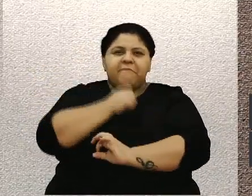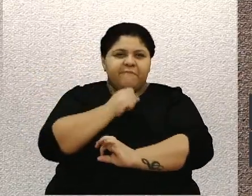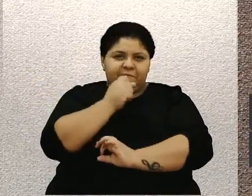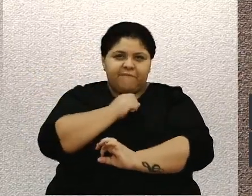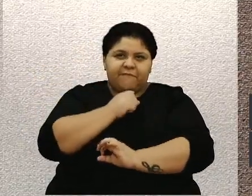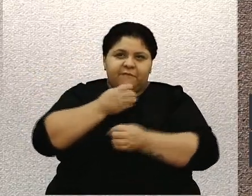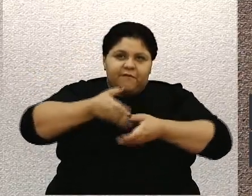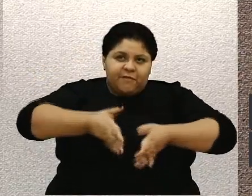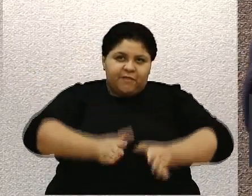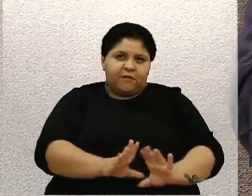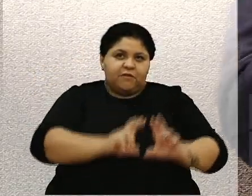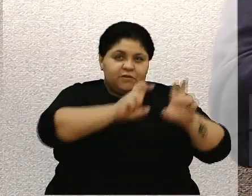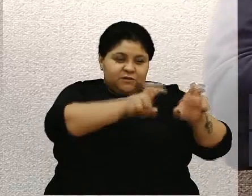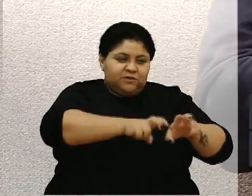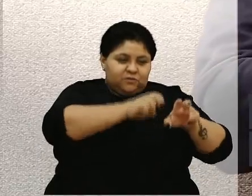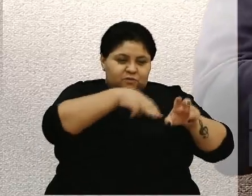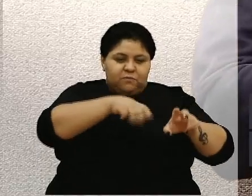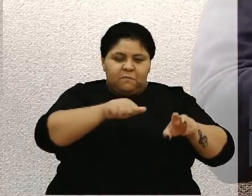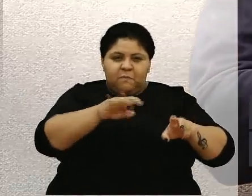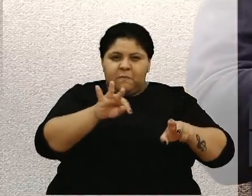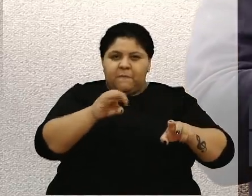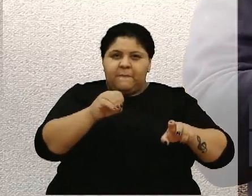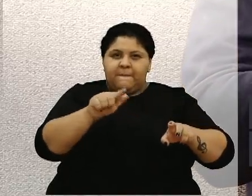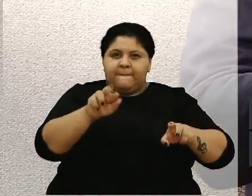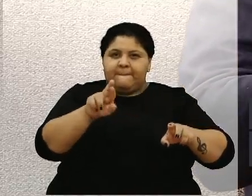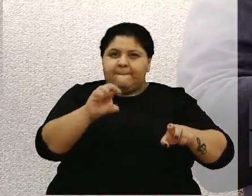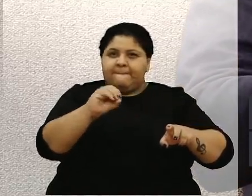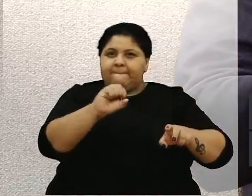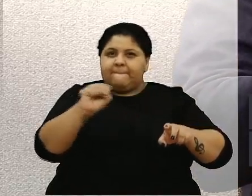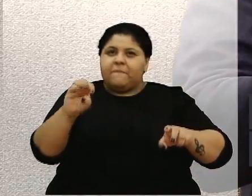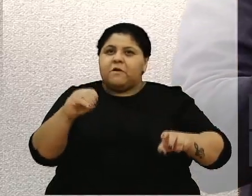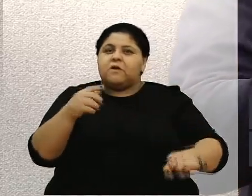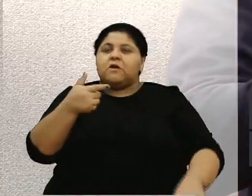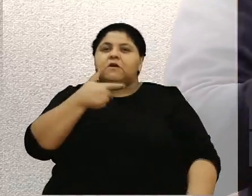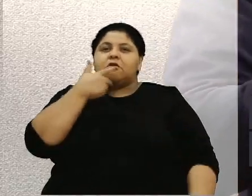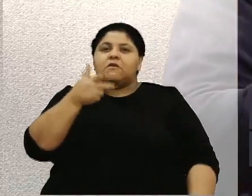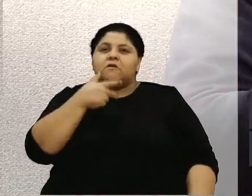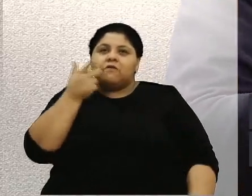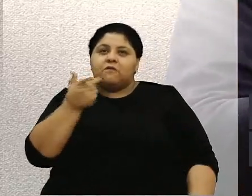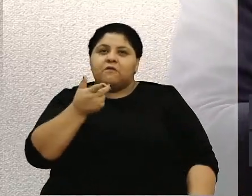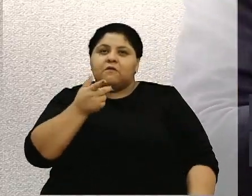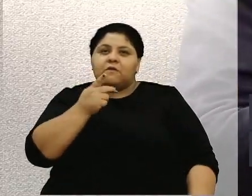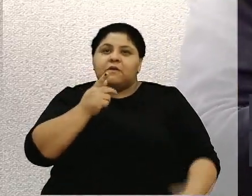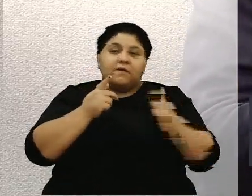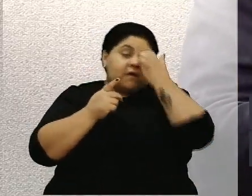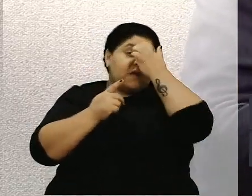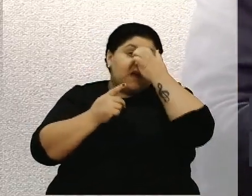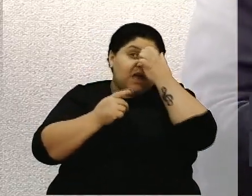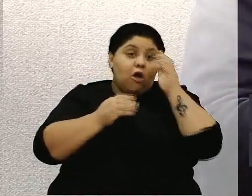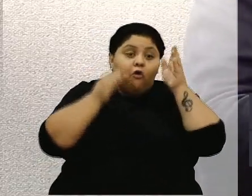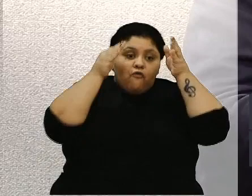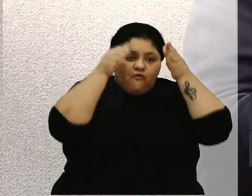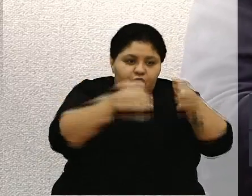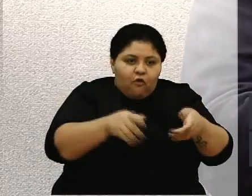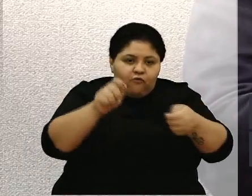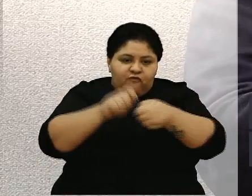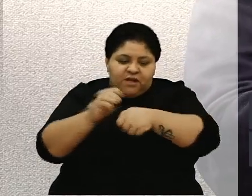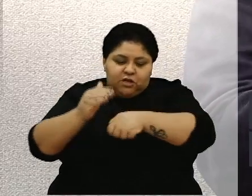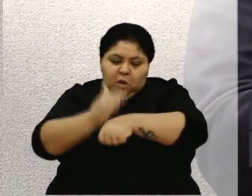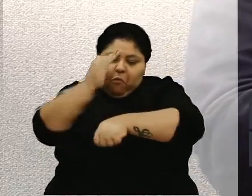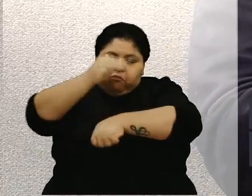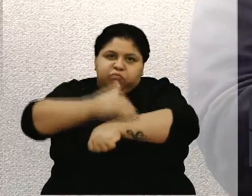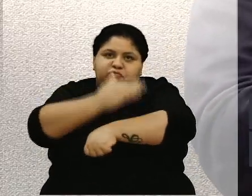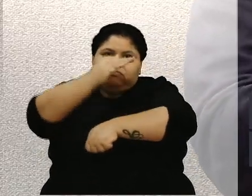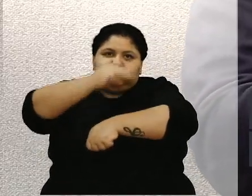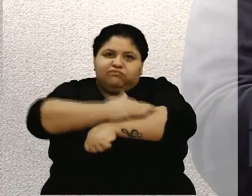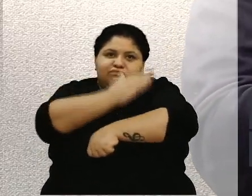que nasceu lá no interior do Mato Grosso, e ela falava assim, a precisão faz o sapo pular. Quando a